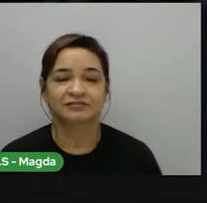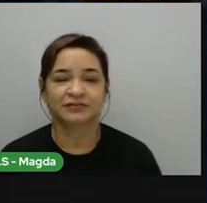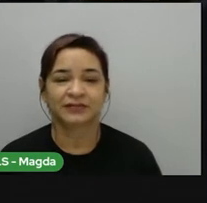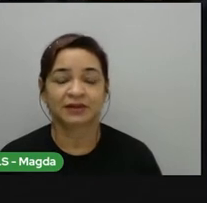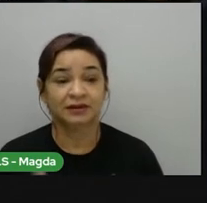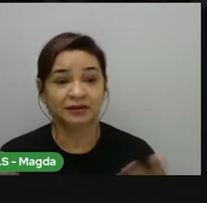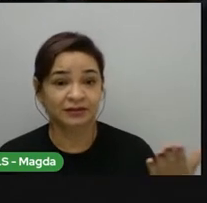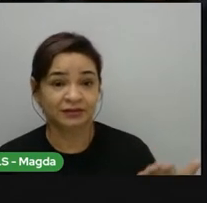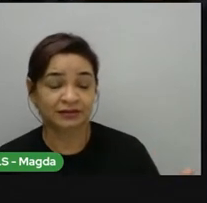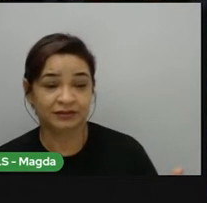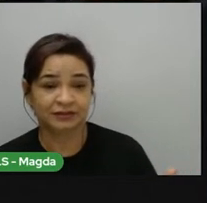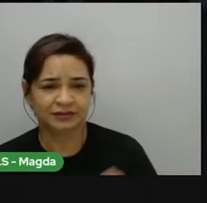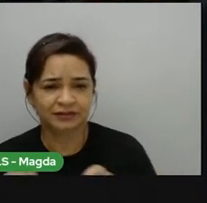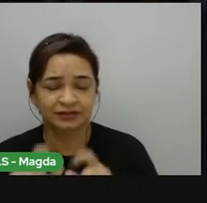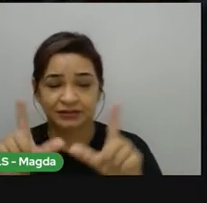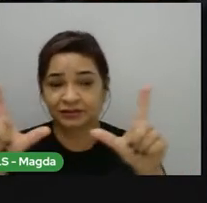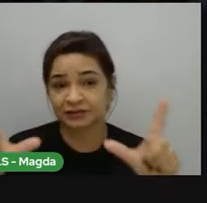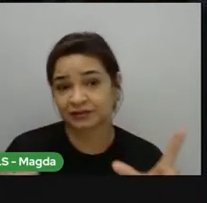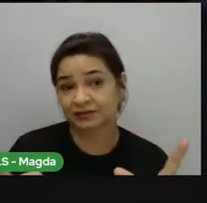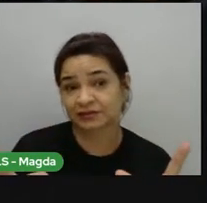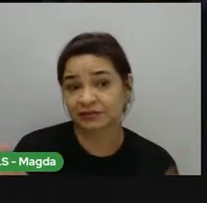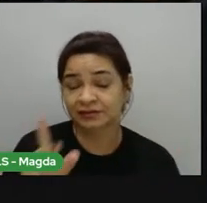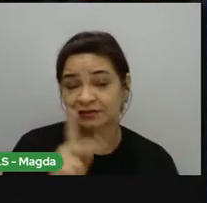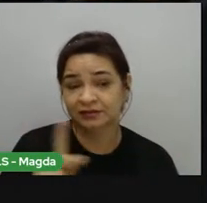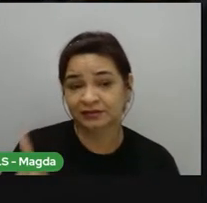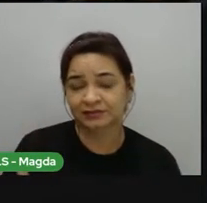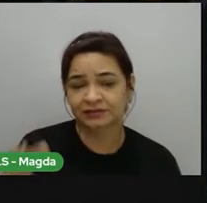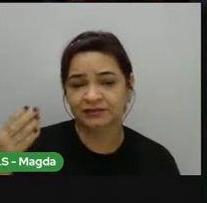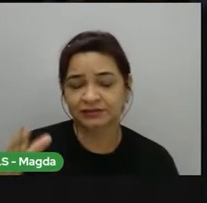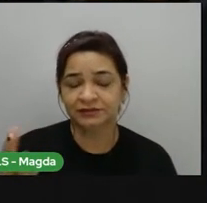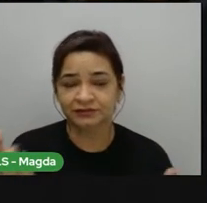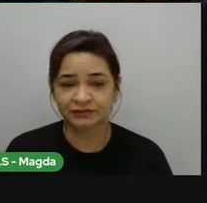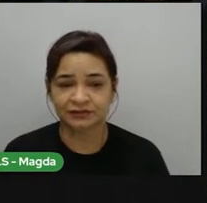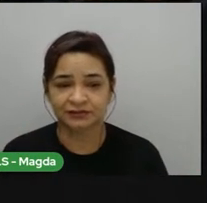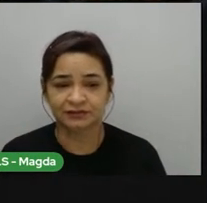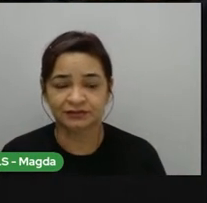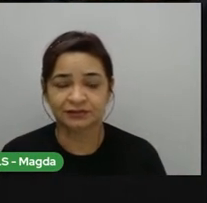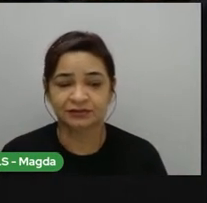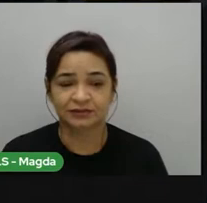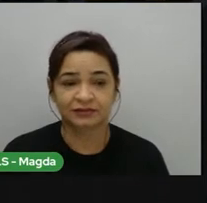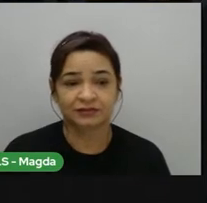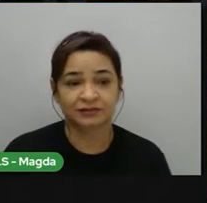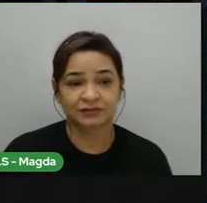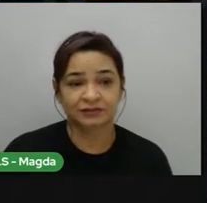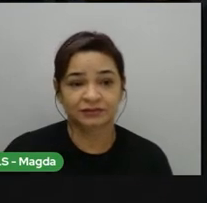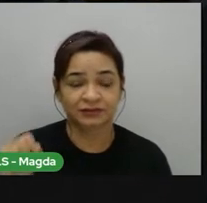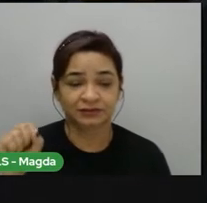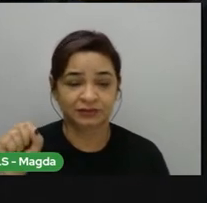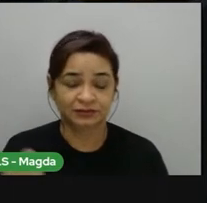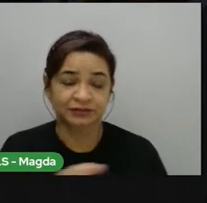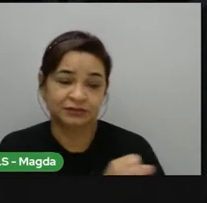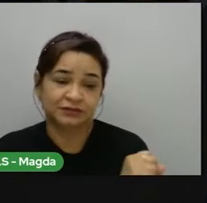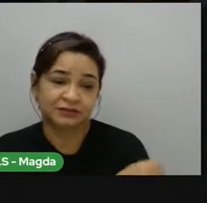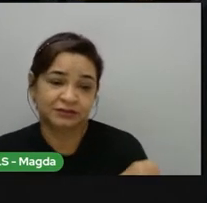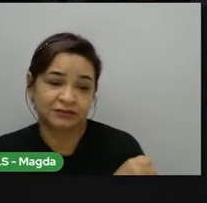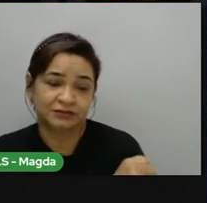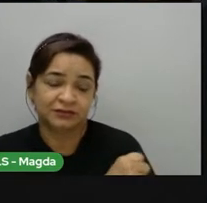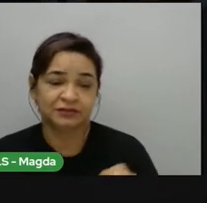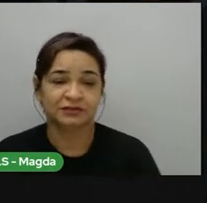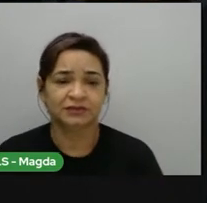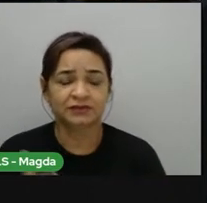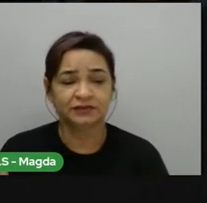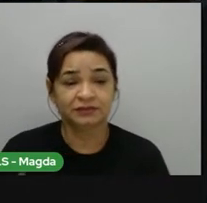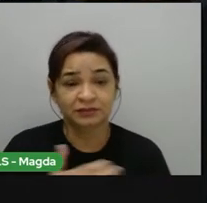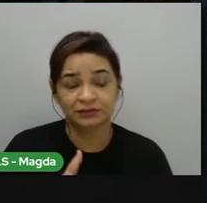Então, como eu já falei, sou a professora Tayara Santos, vamos lá para a nossa aula 8 de Ciências do oitavo ano. E vamos